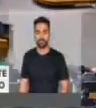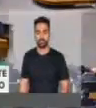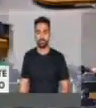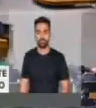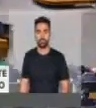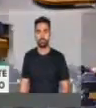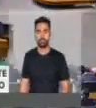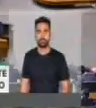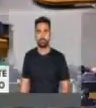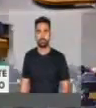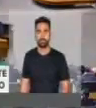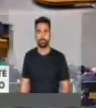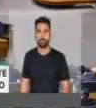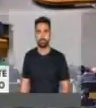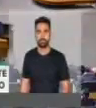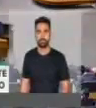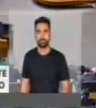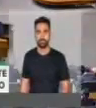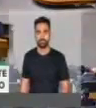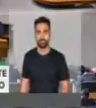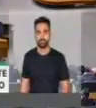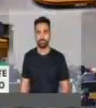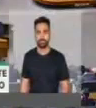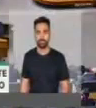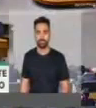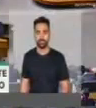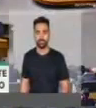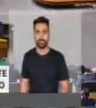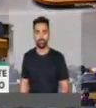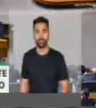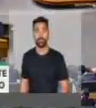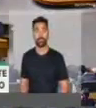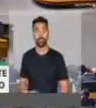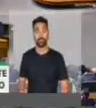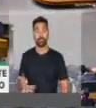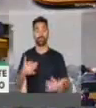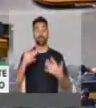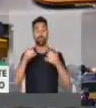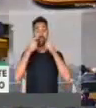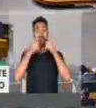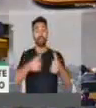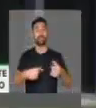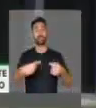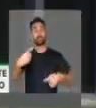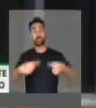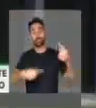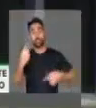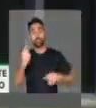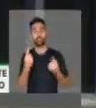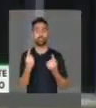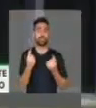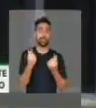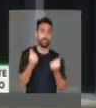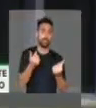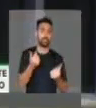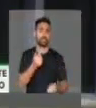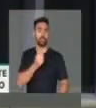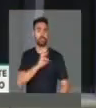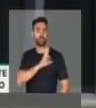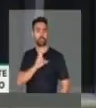Tempo do Partido dos Trabalhadores. Os interesses políticos, financeiros e